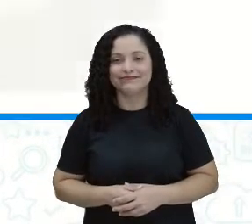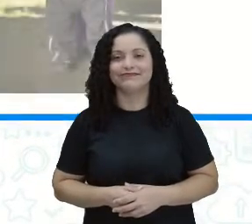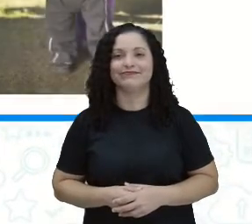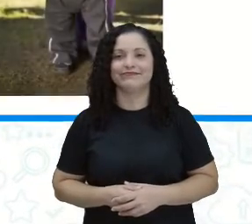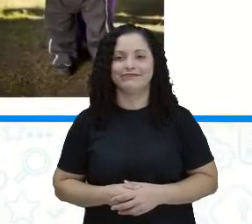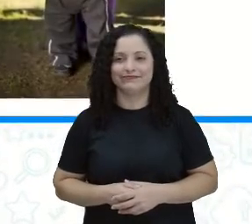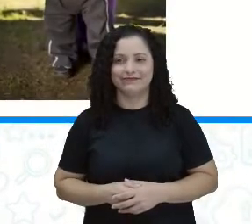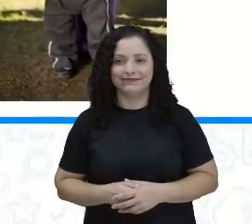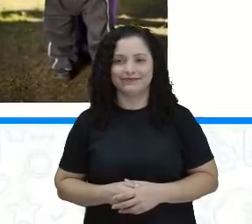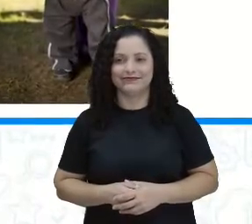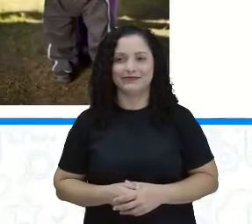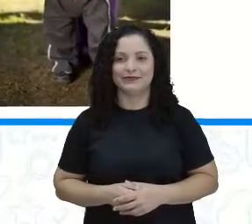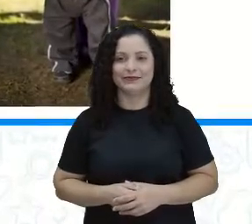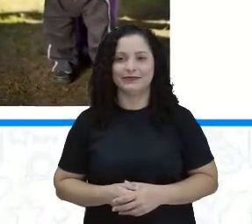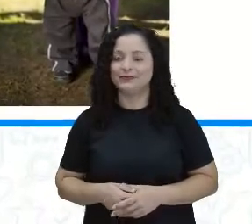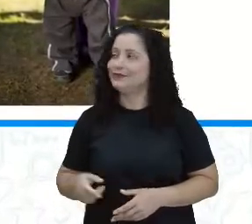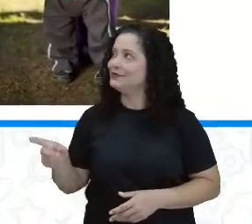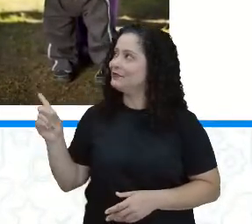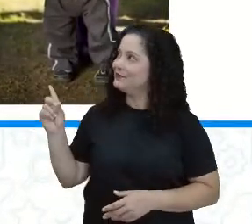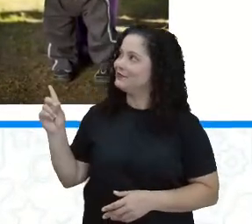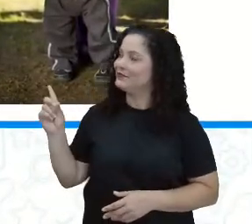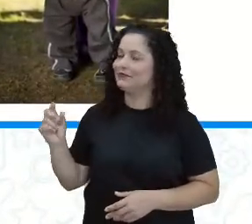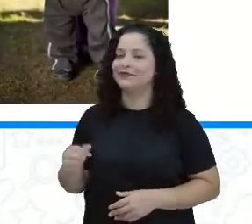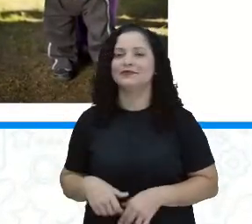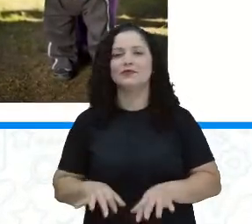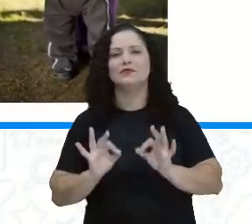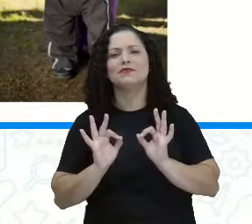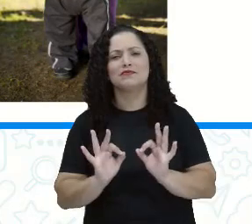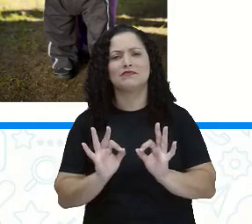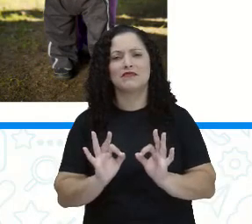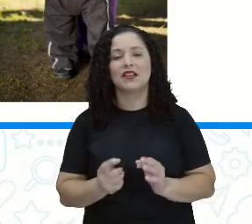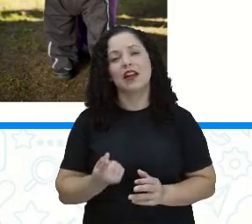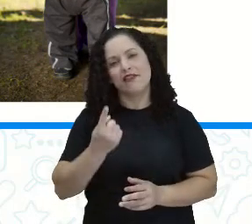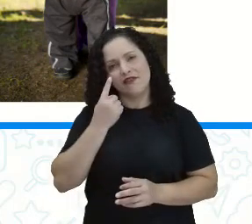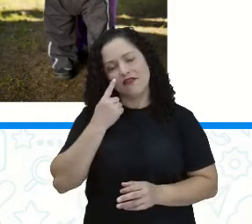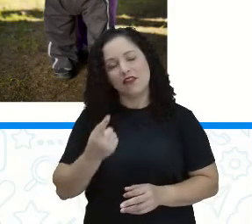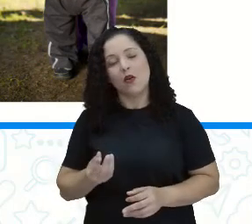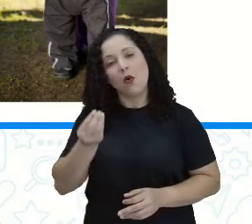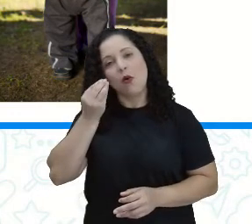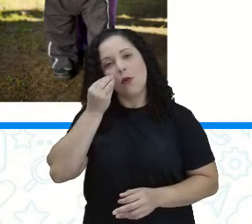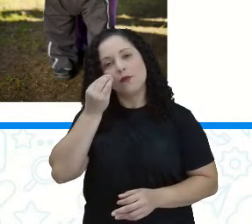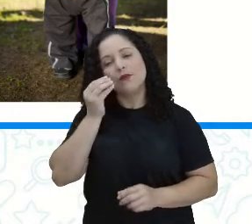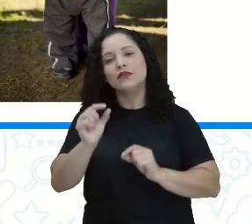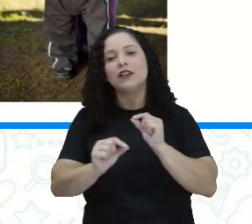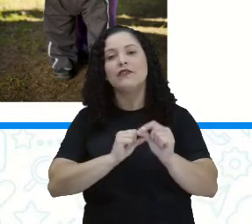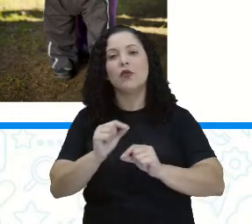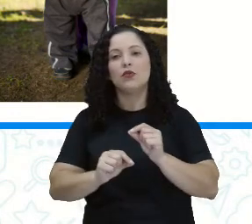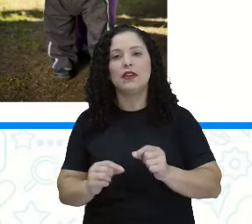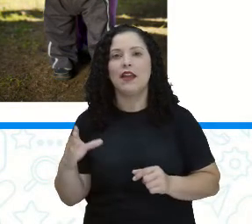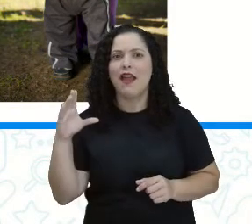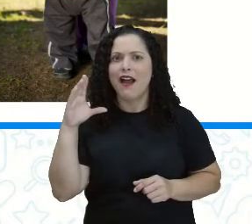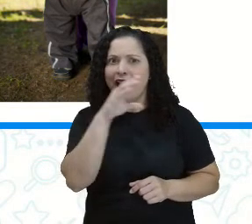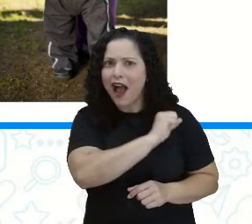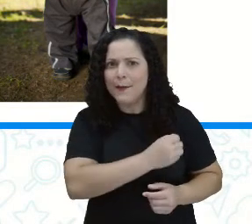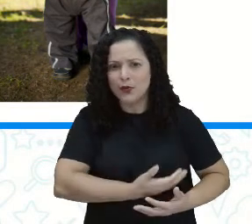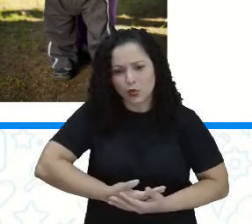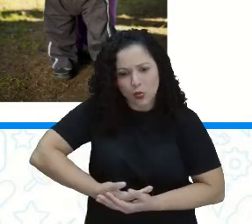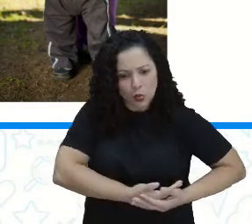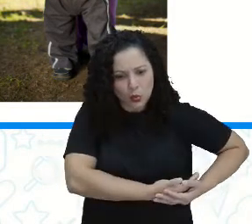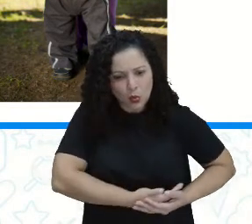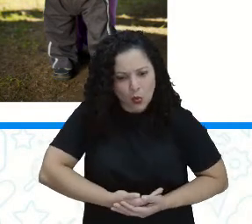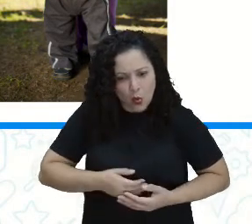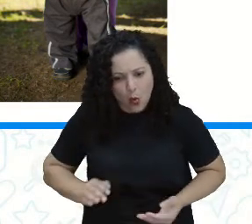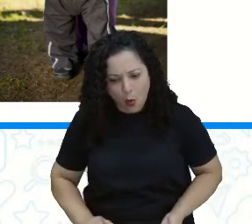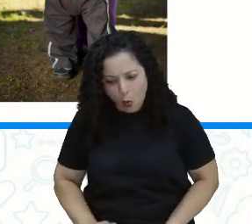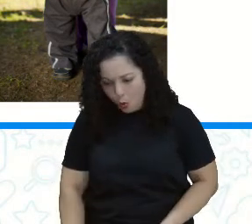E aí, nessa fase, observa-se um crescimento acelerado. É o